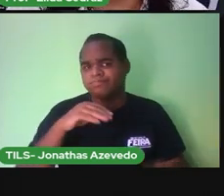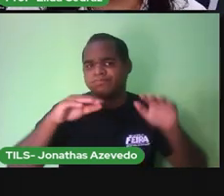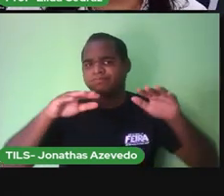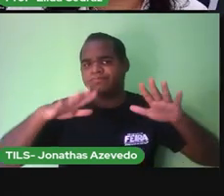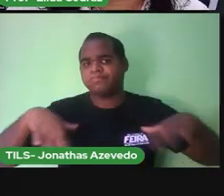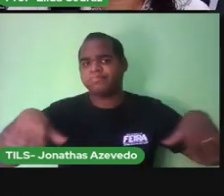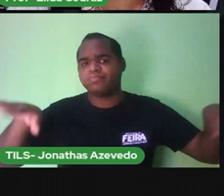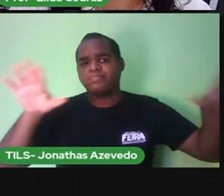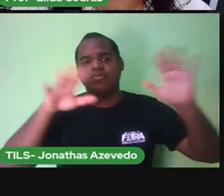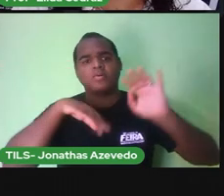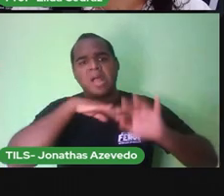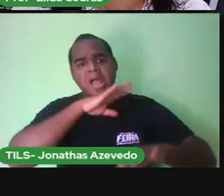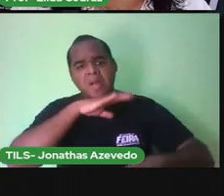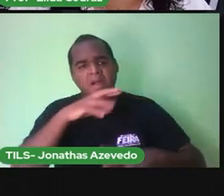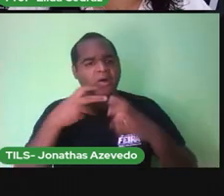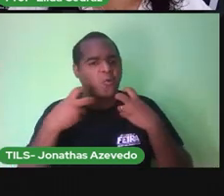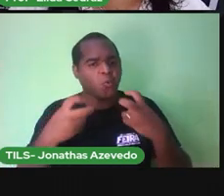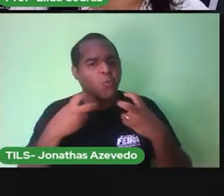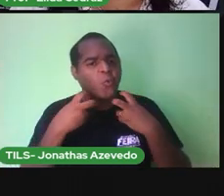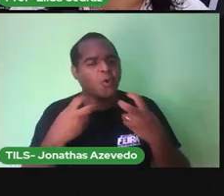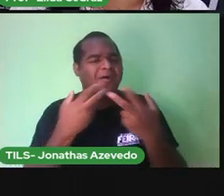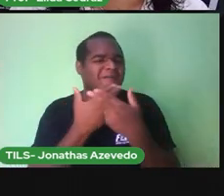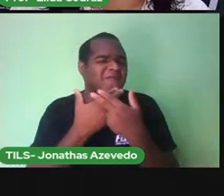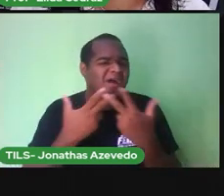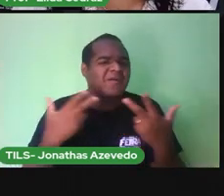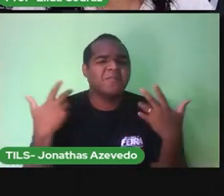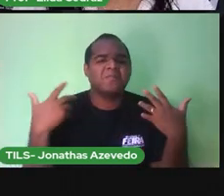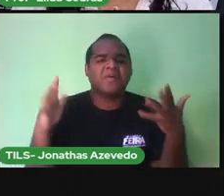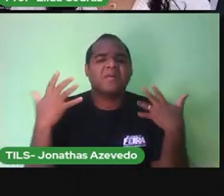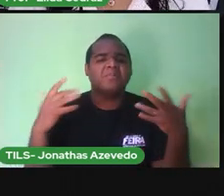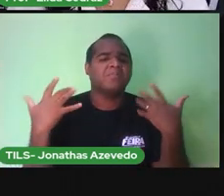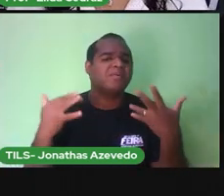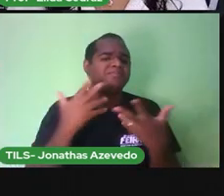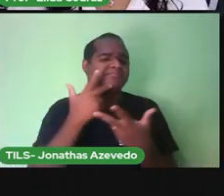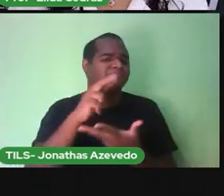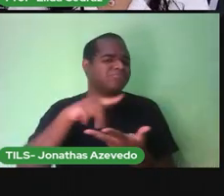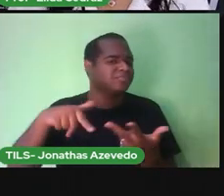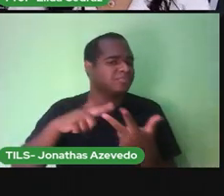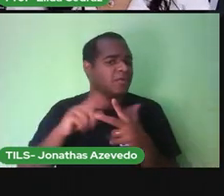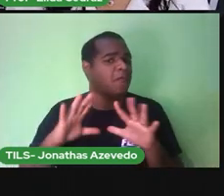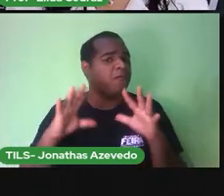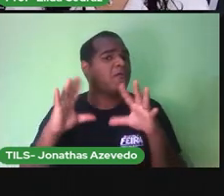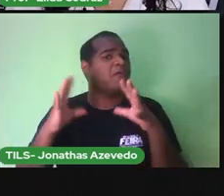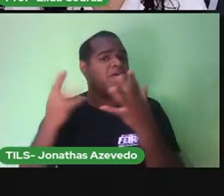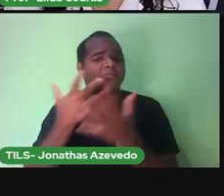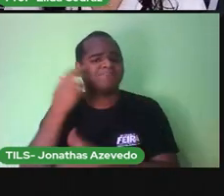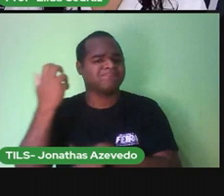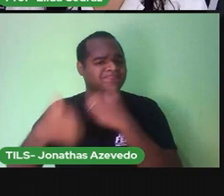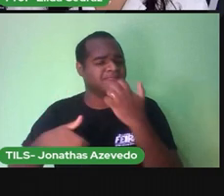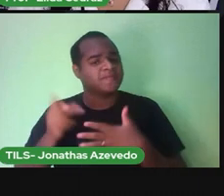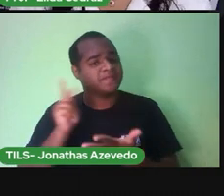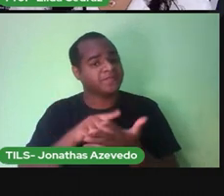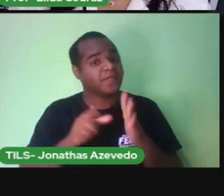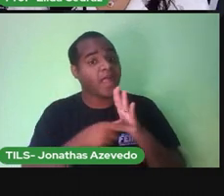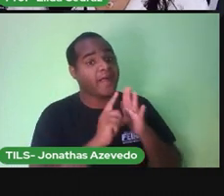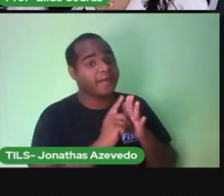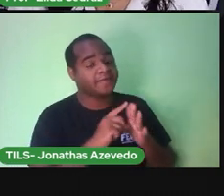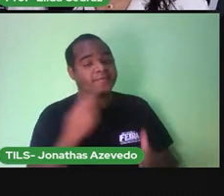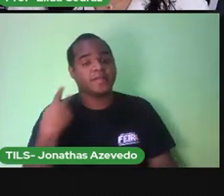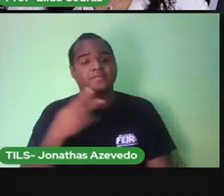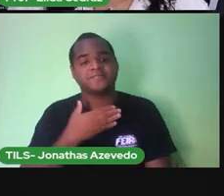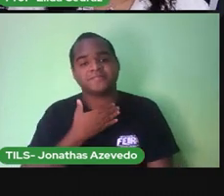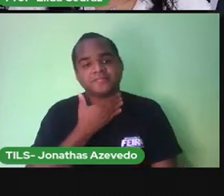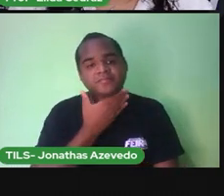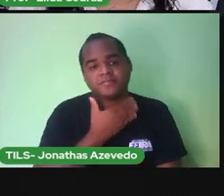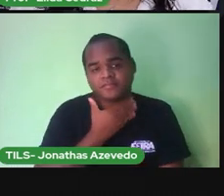Urros Guinchos Isunidos Festejou o desencarga E antes que Benedita se